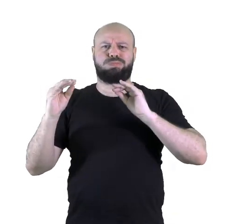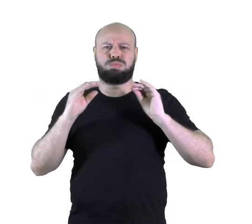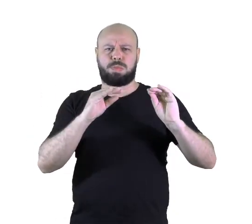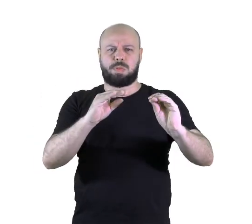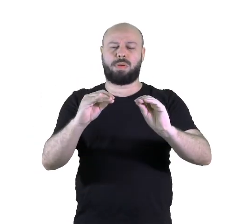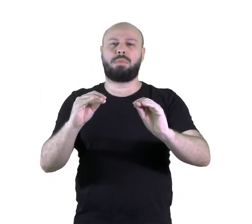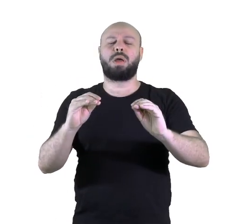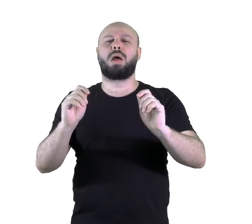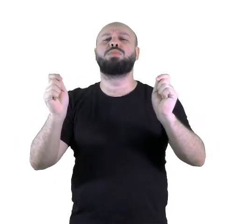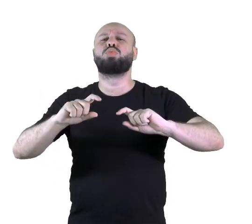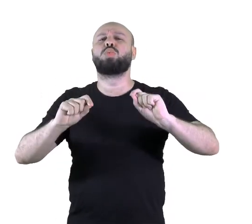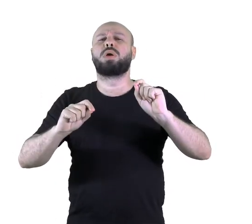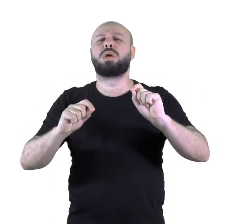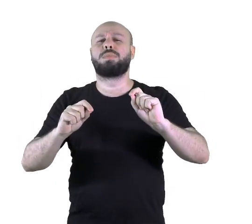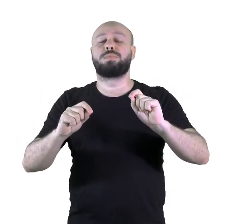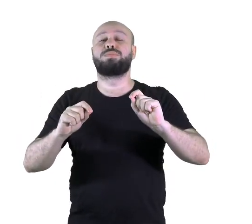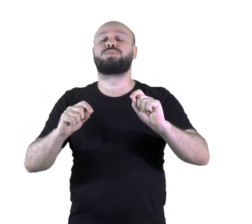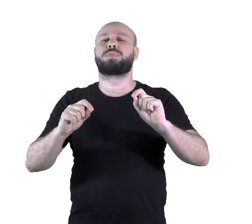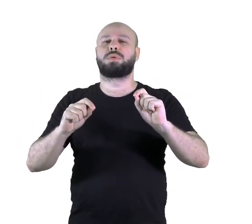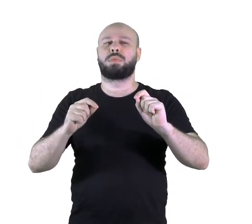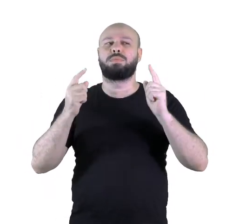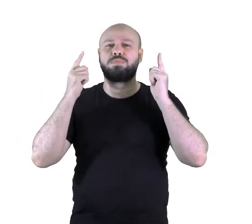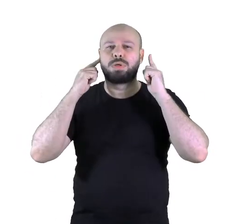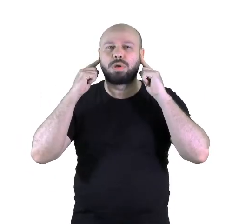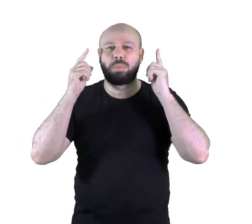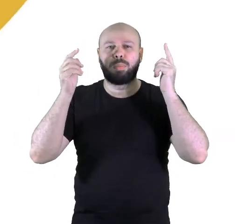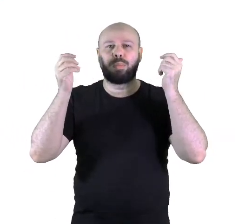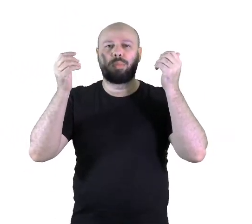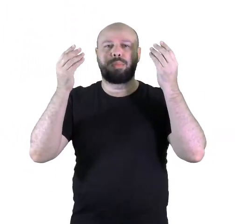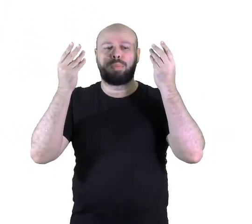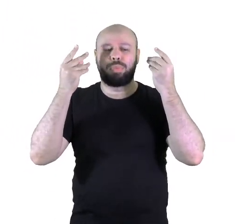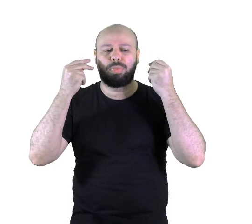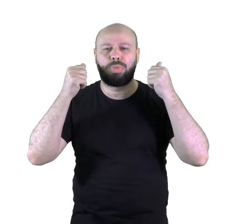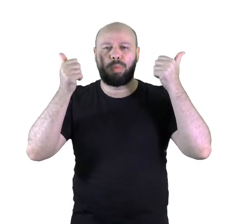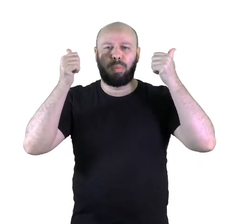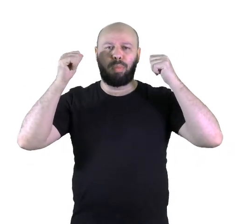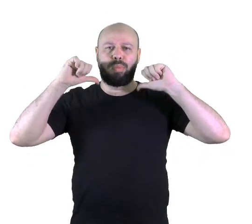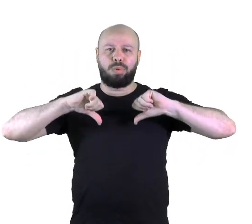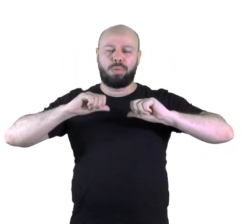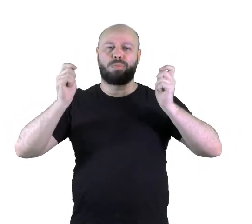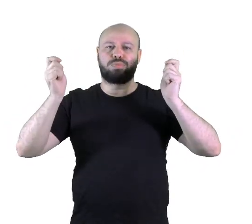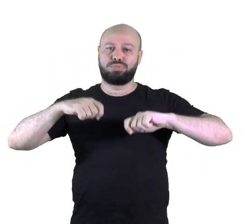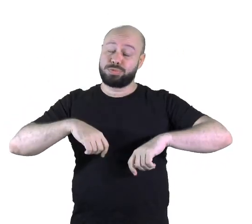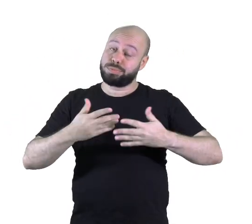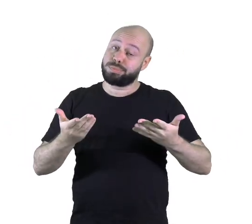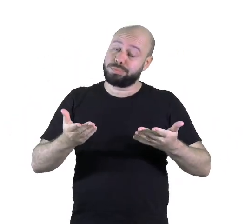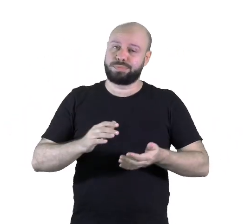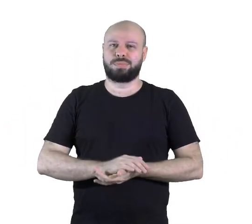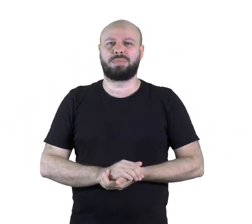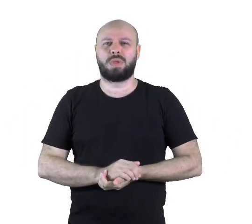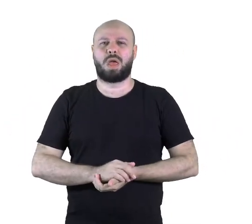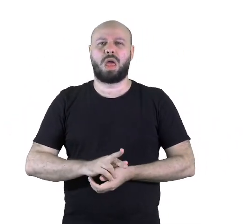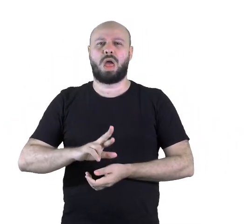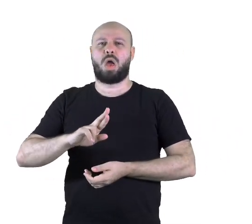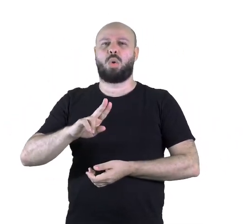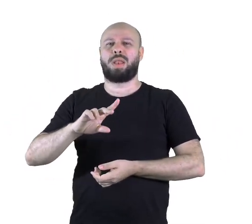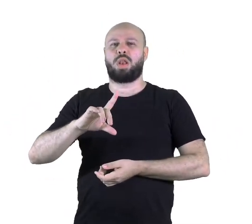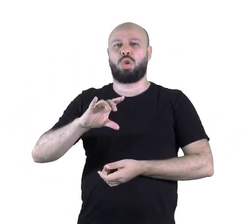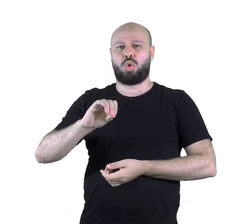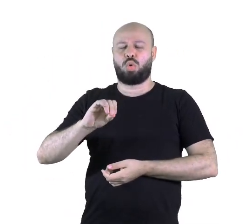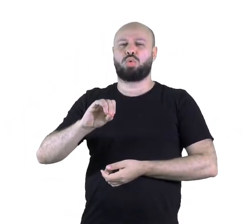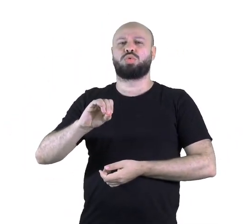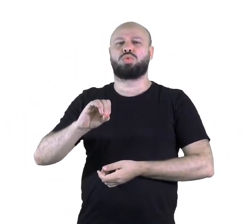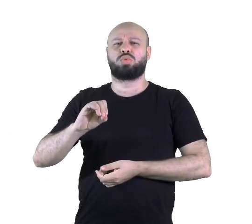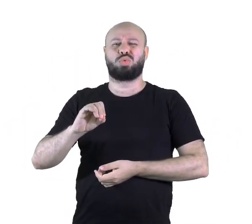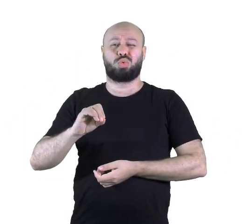prejudica? Prejudica a minha audição. Isso são formas de ruídos que são sons